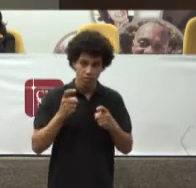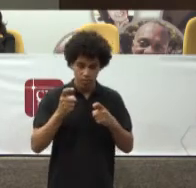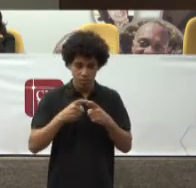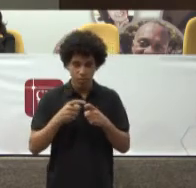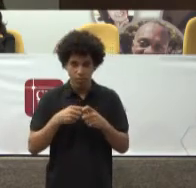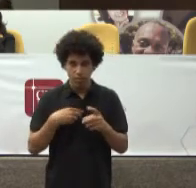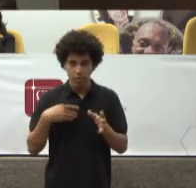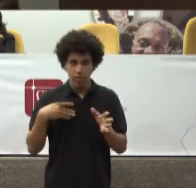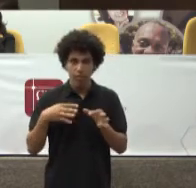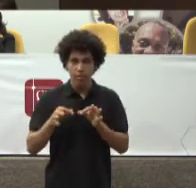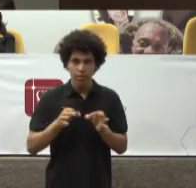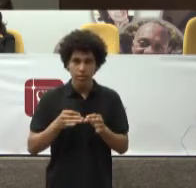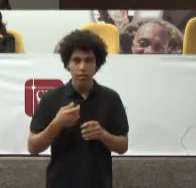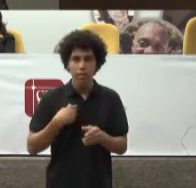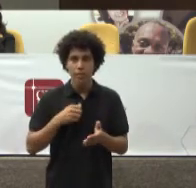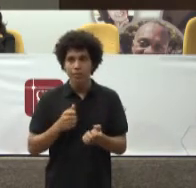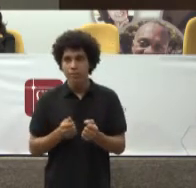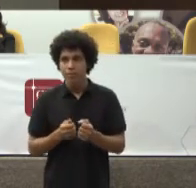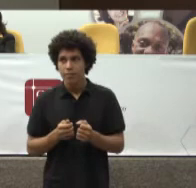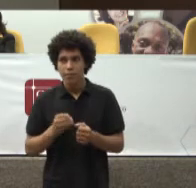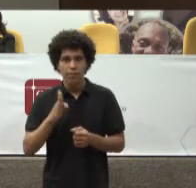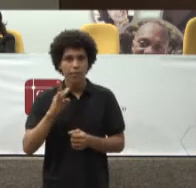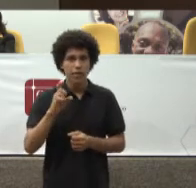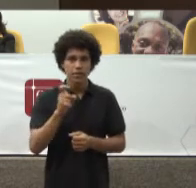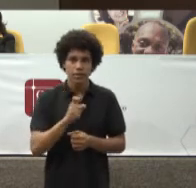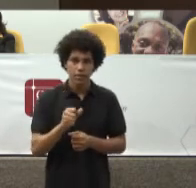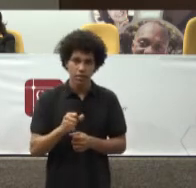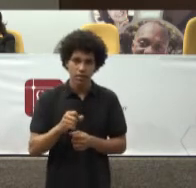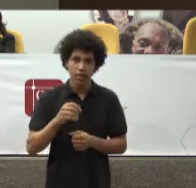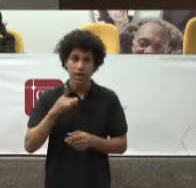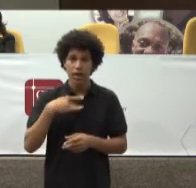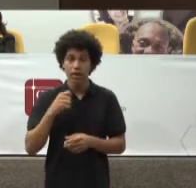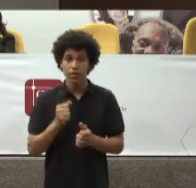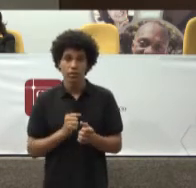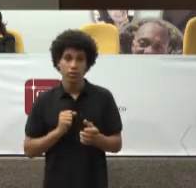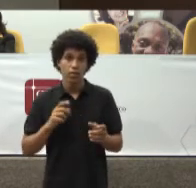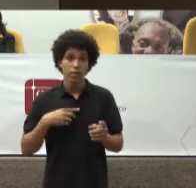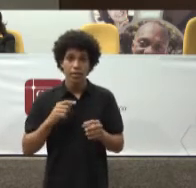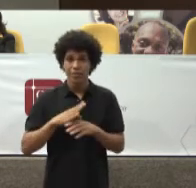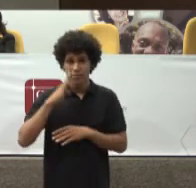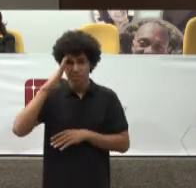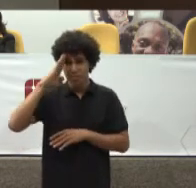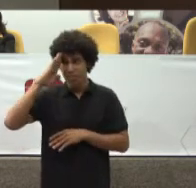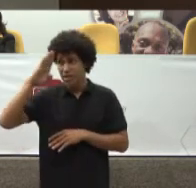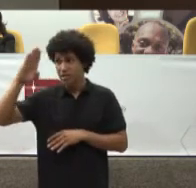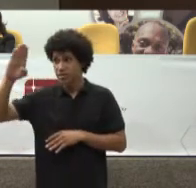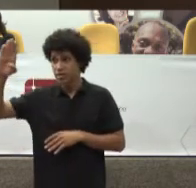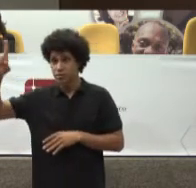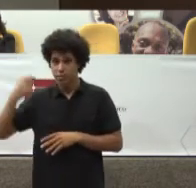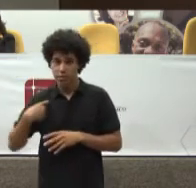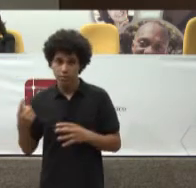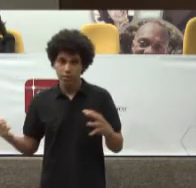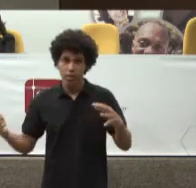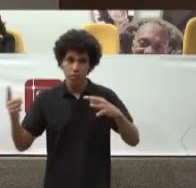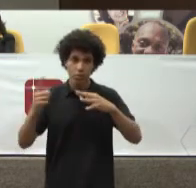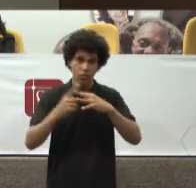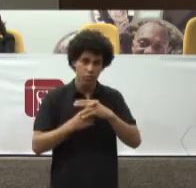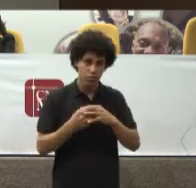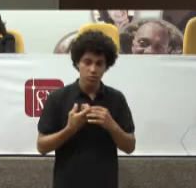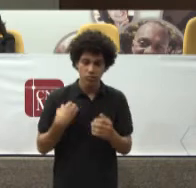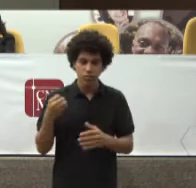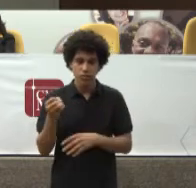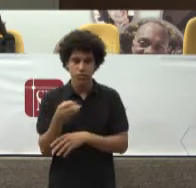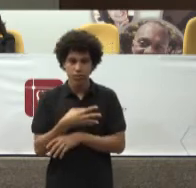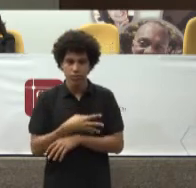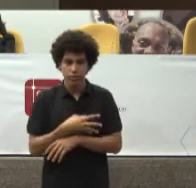dos critérios Mas o principal critério Para a inclusão De novos fármacos Ou de novas medidas